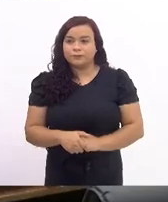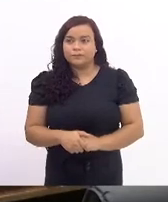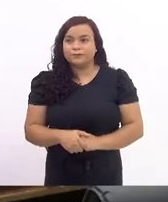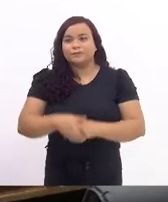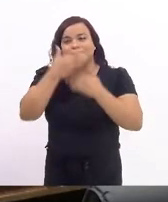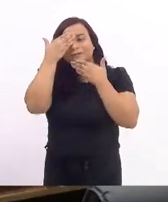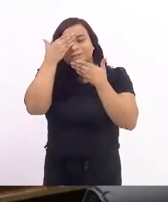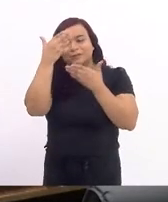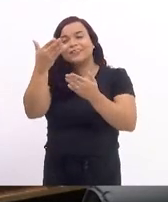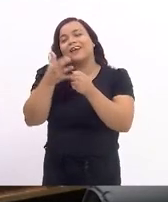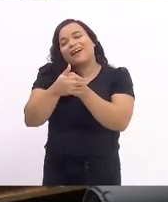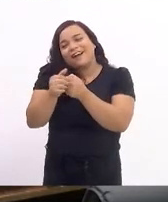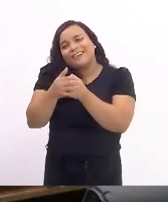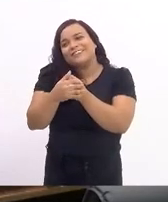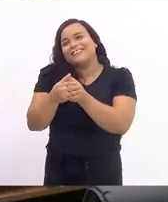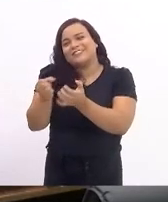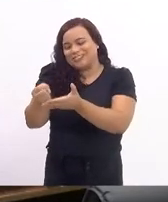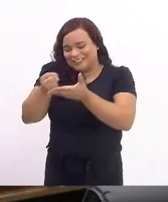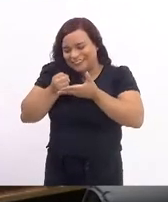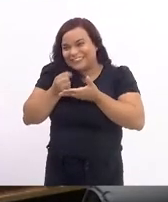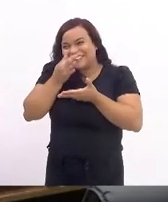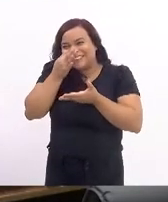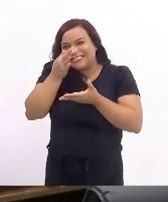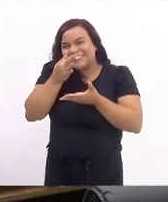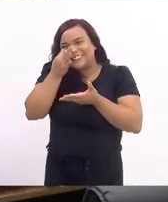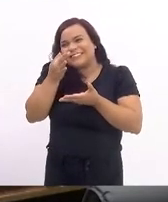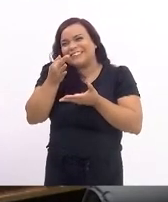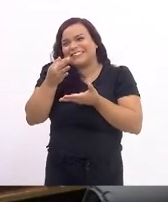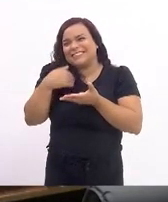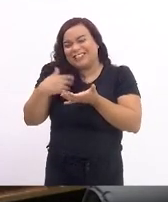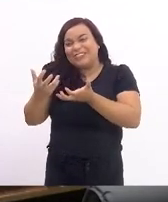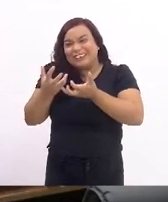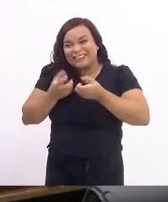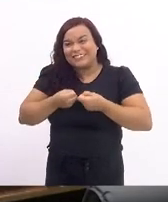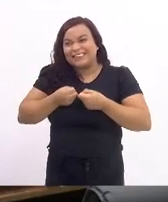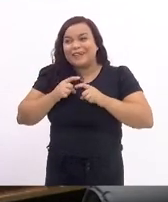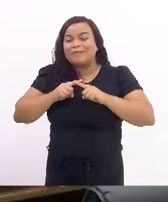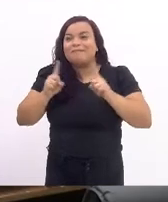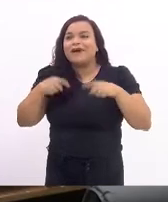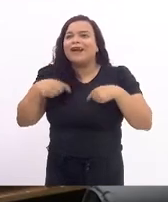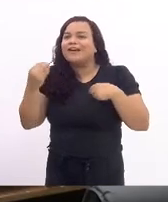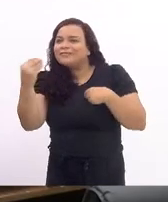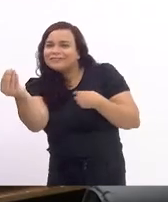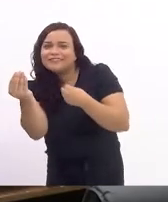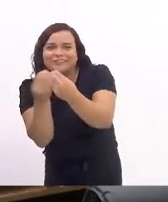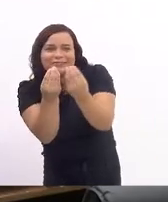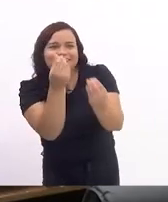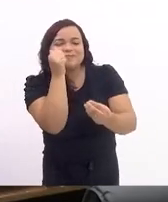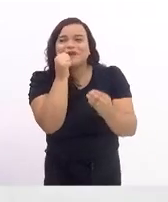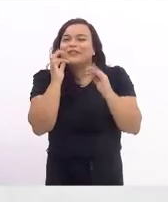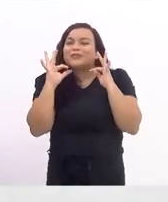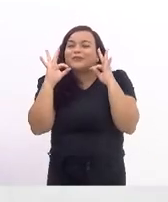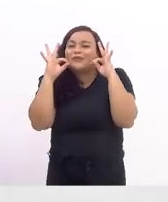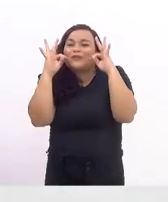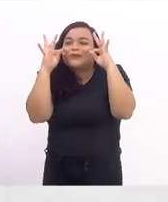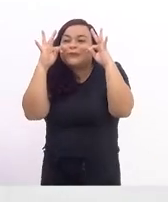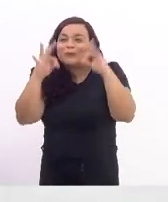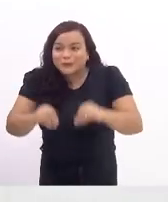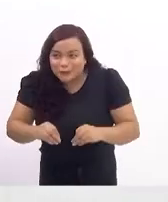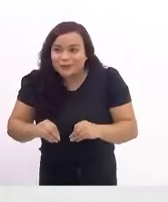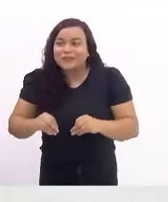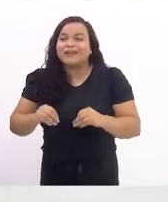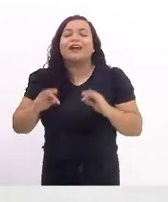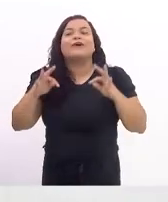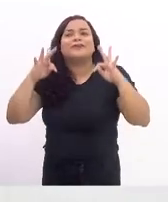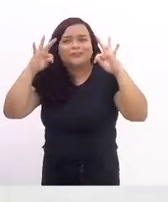Obrigada pelo carinho. Eu recebo essa rosa, mas oferto a todas as mulheres, a todas as mulheres que vivem